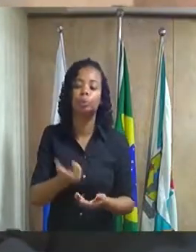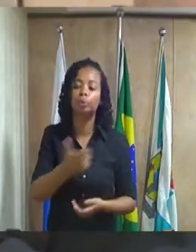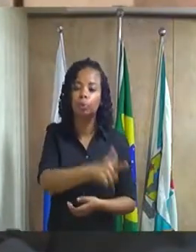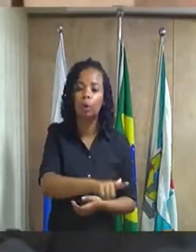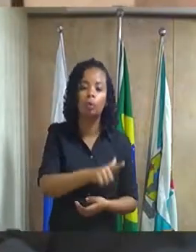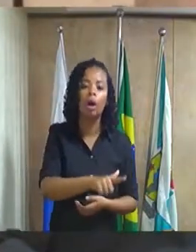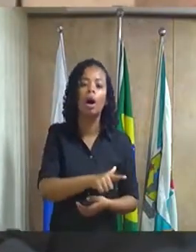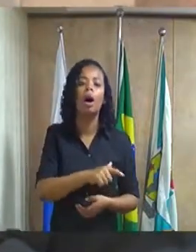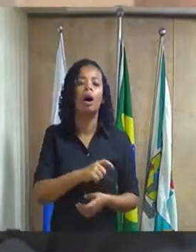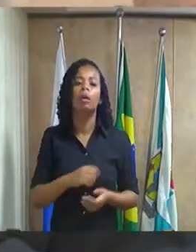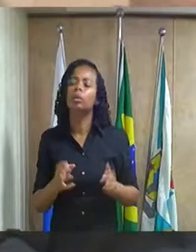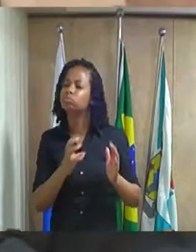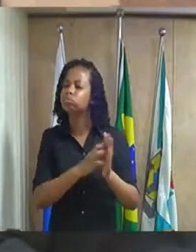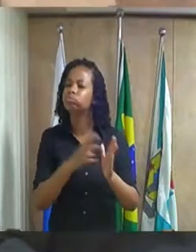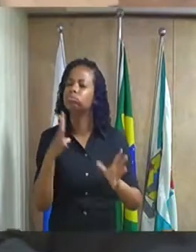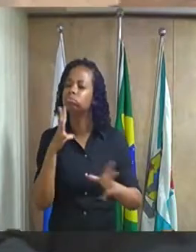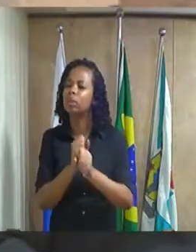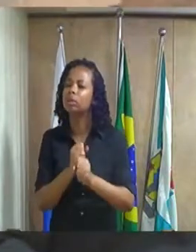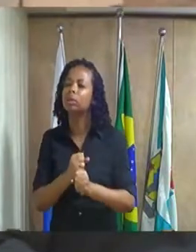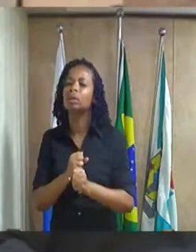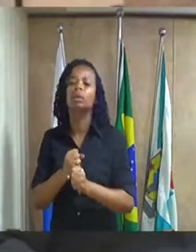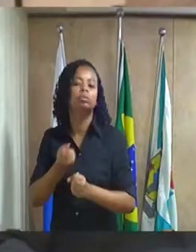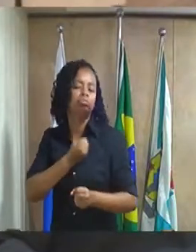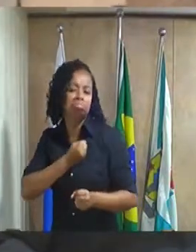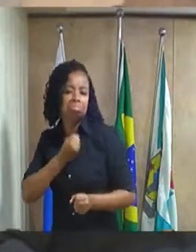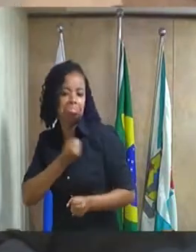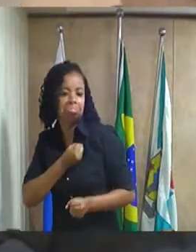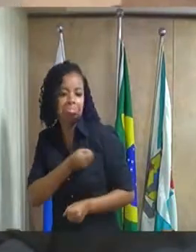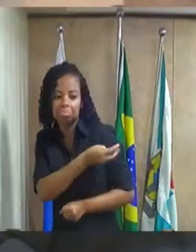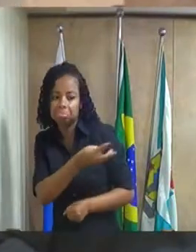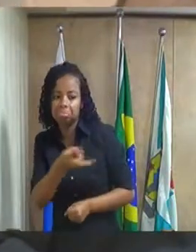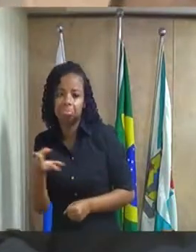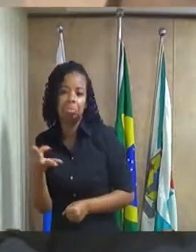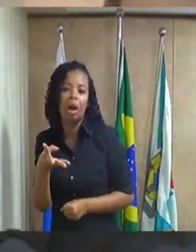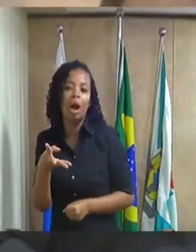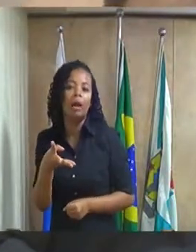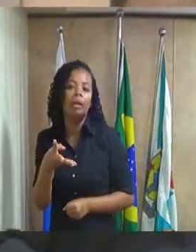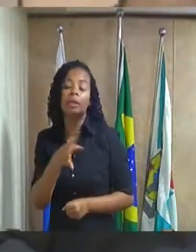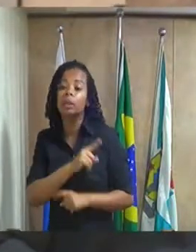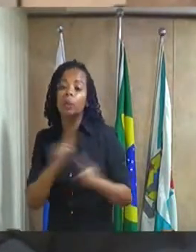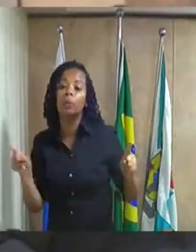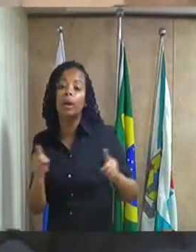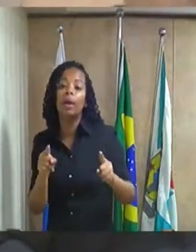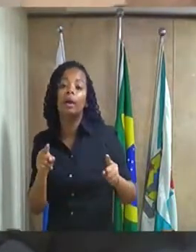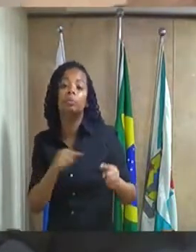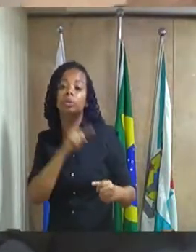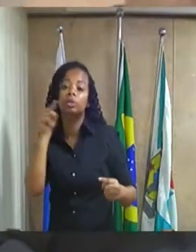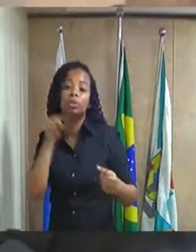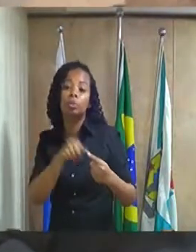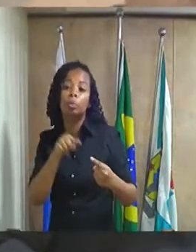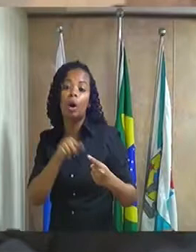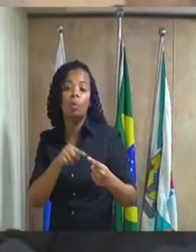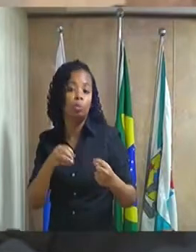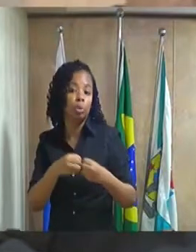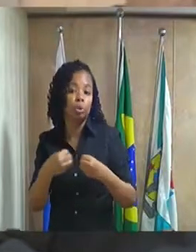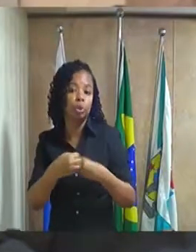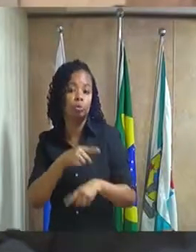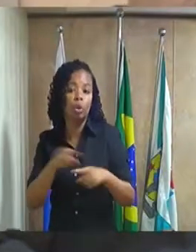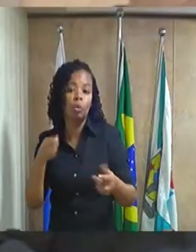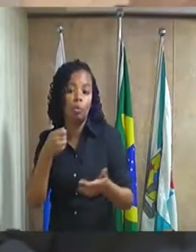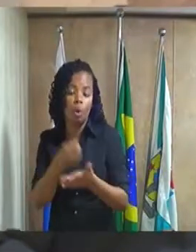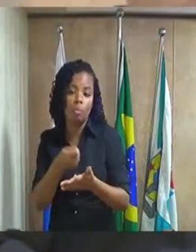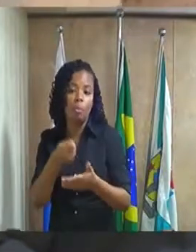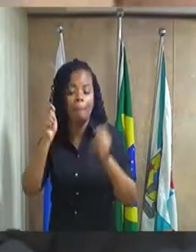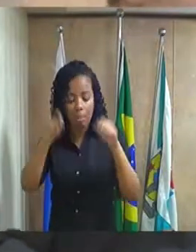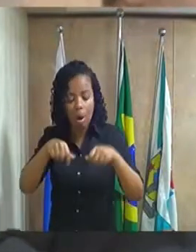auditor fiscal ela não é determinante para que o município não cobre pode ser